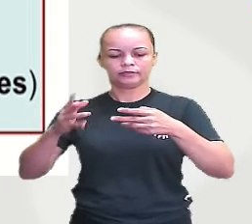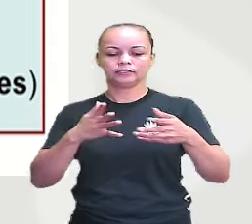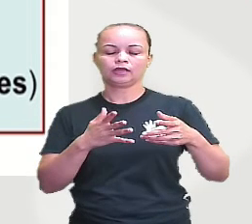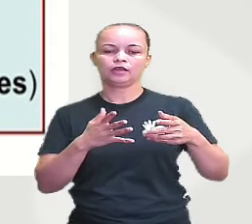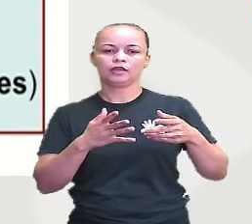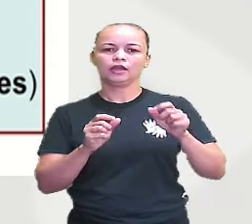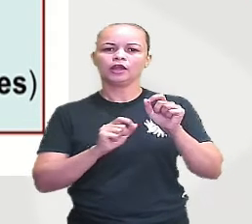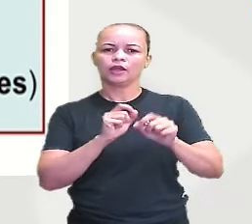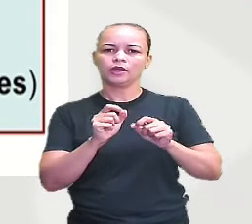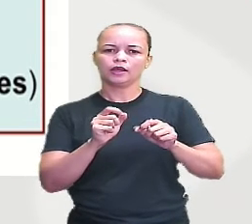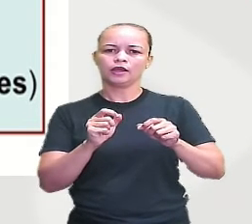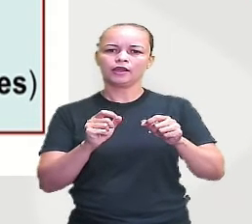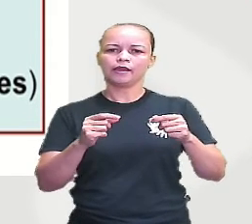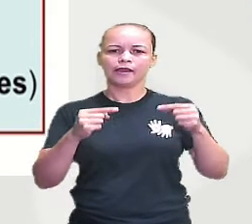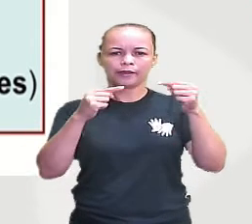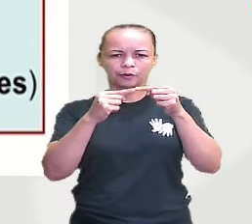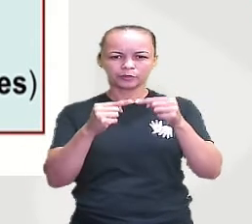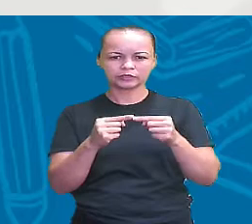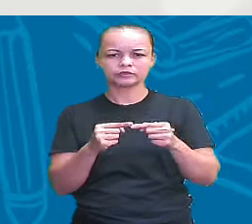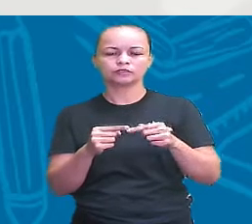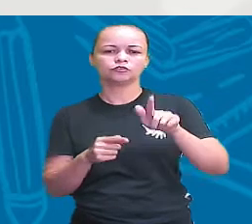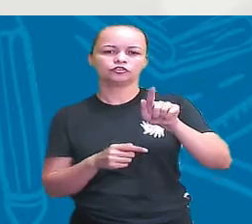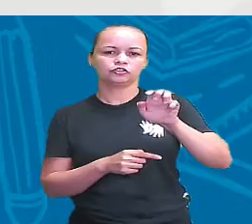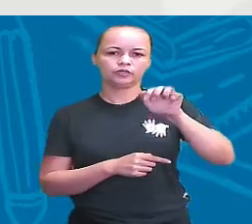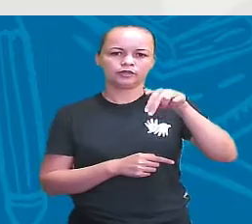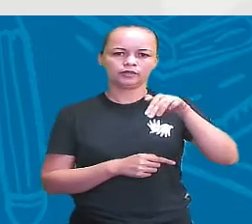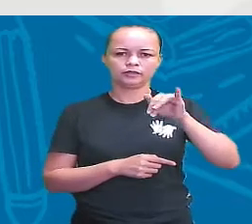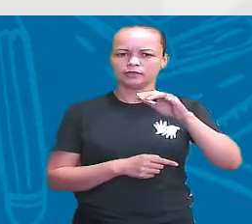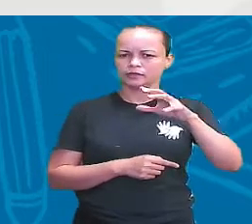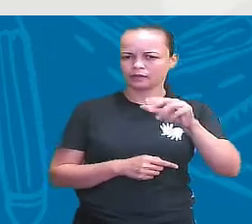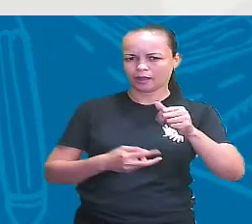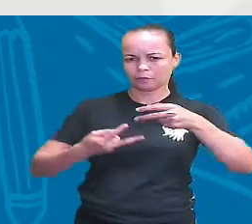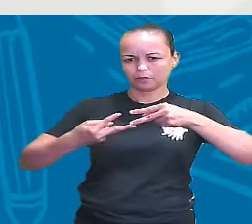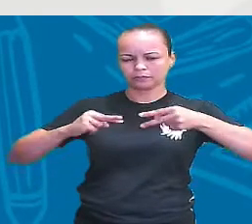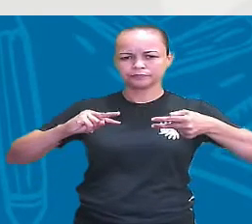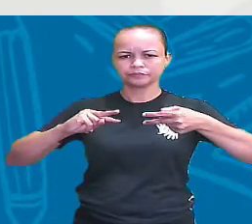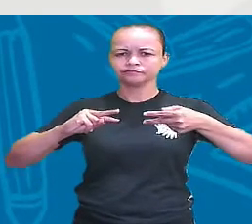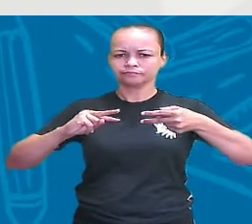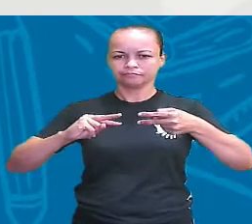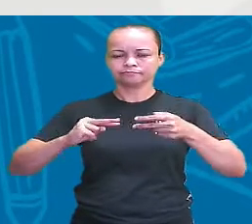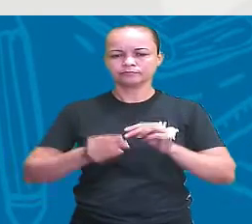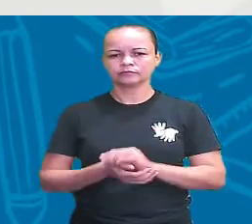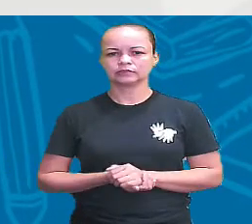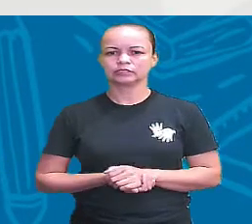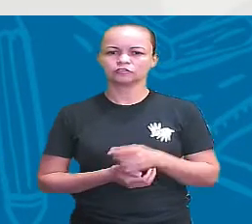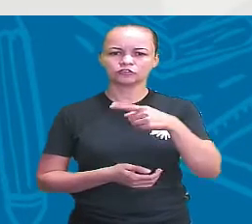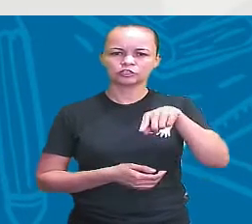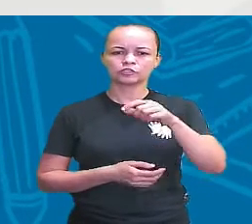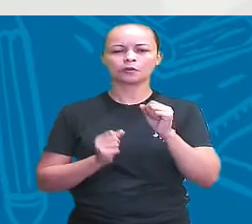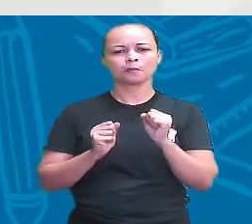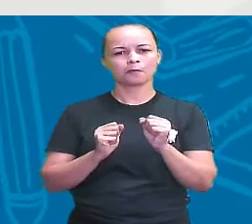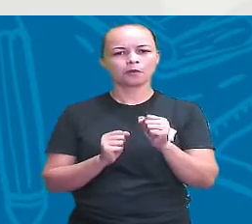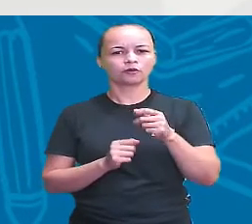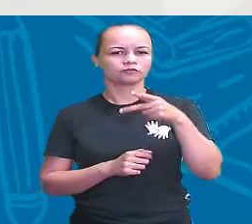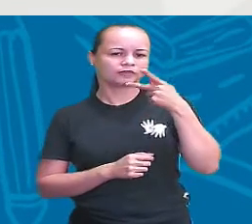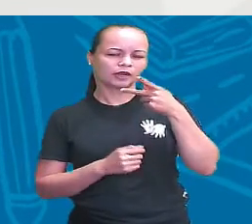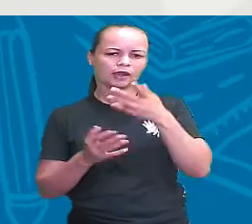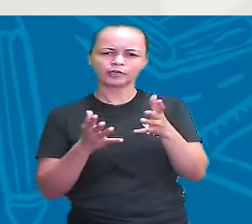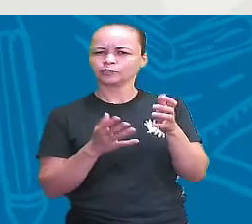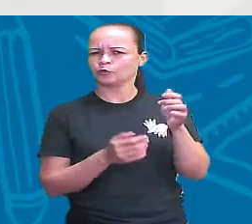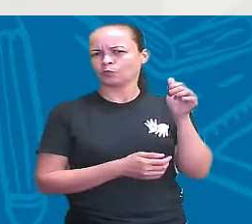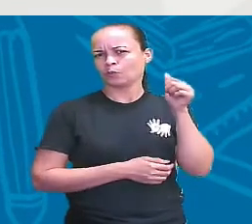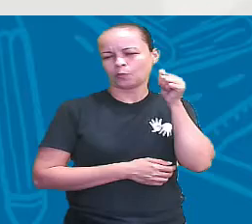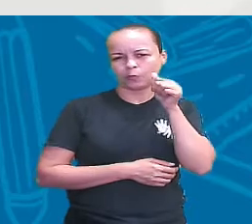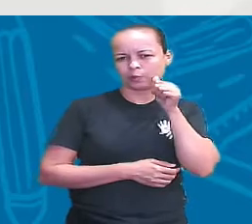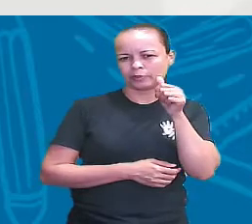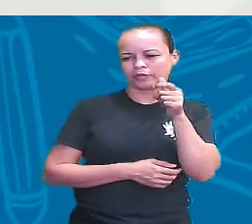Recombinação gênica. Volta aqui comigo, guarda essa palavra. Essa palavra é muito bonita porque você pode até falar para uma, quem sabe, uma gatinha ou para